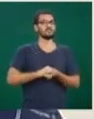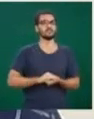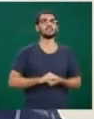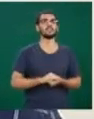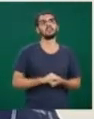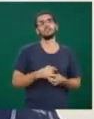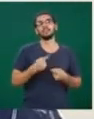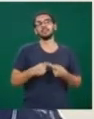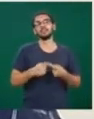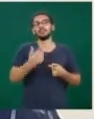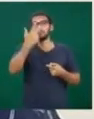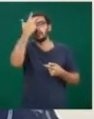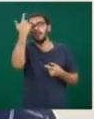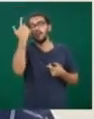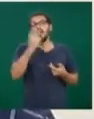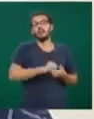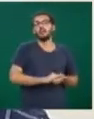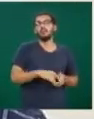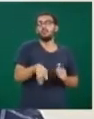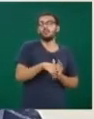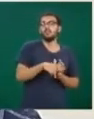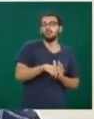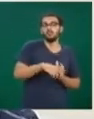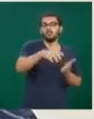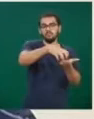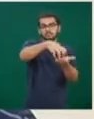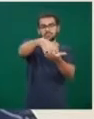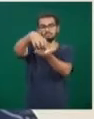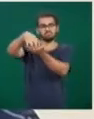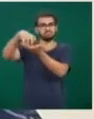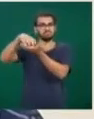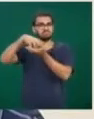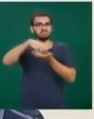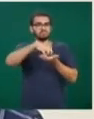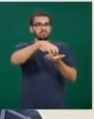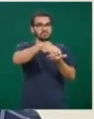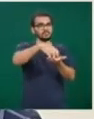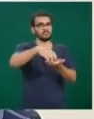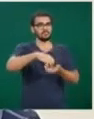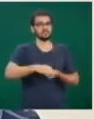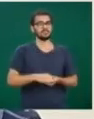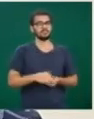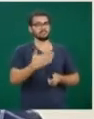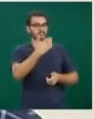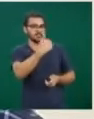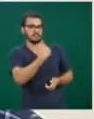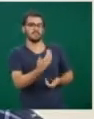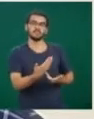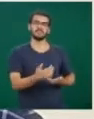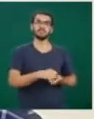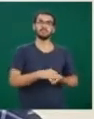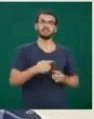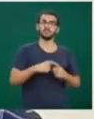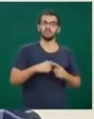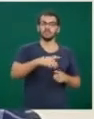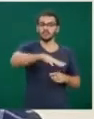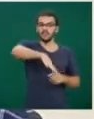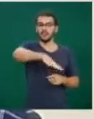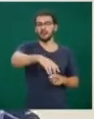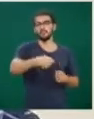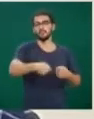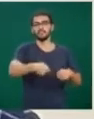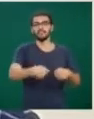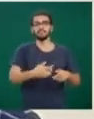por uma demanda principalmente dos assessores dos campos fora de sede. Existia uma demanda daquela comunidade acessar um